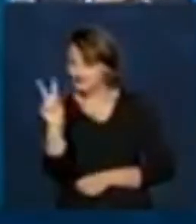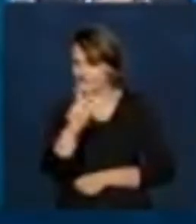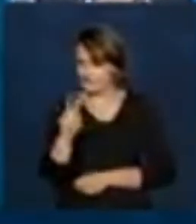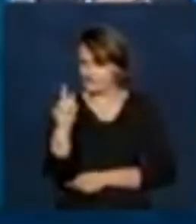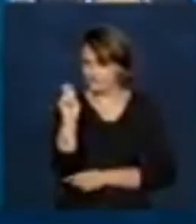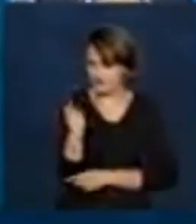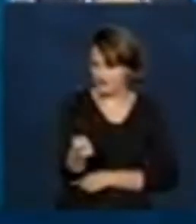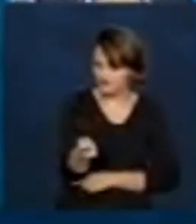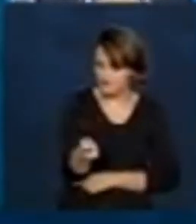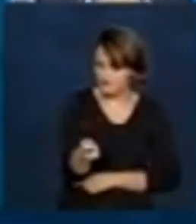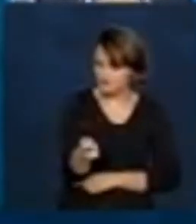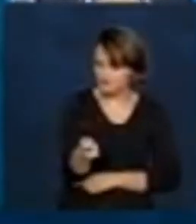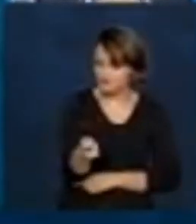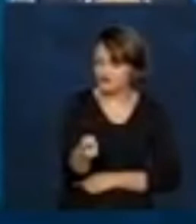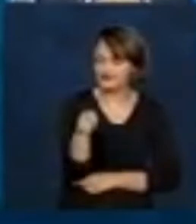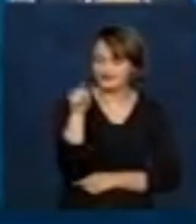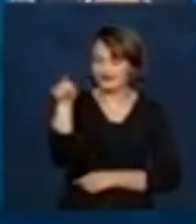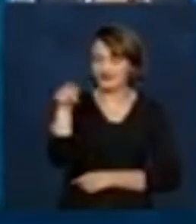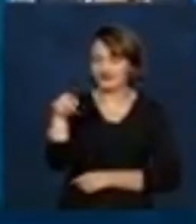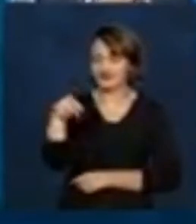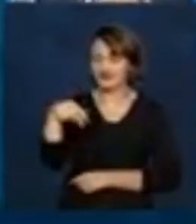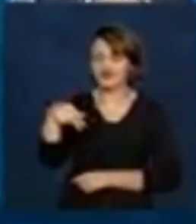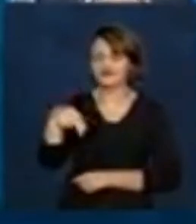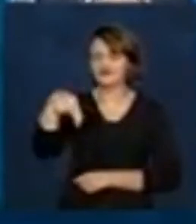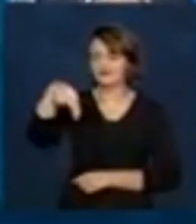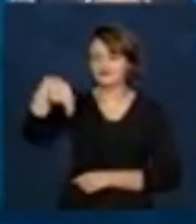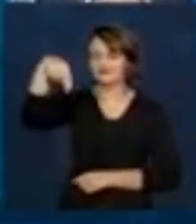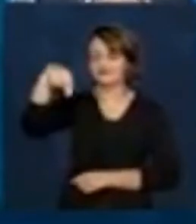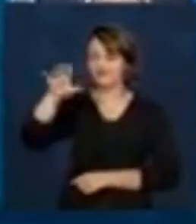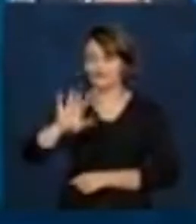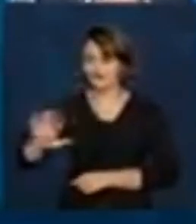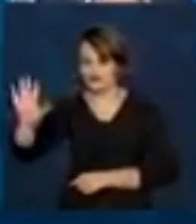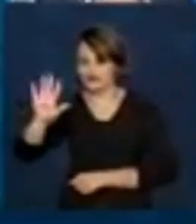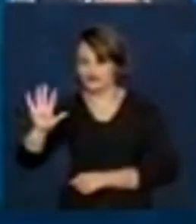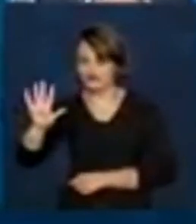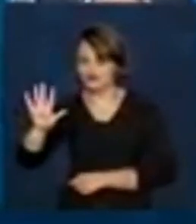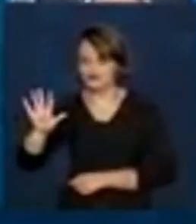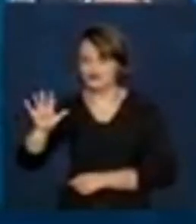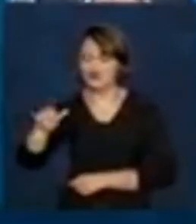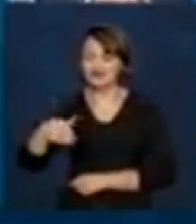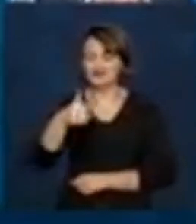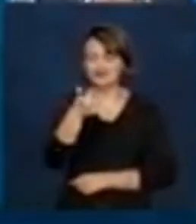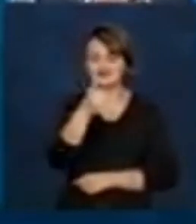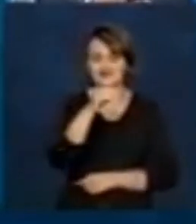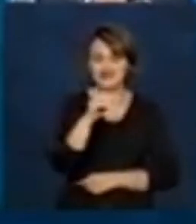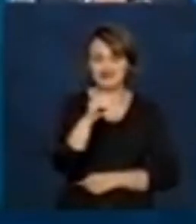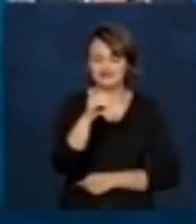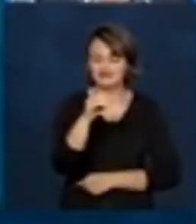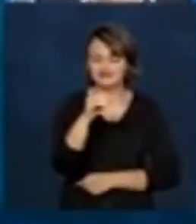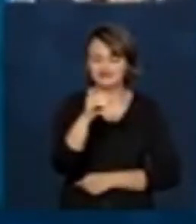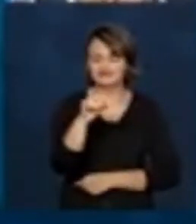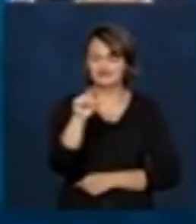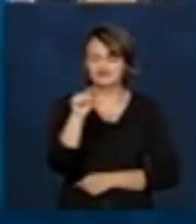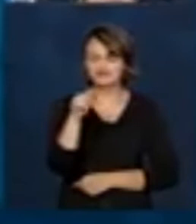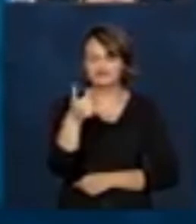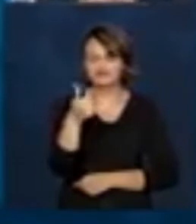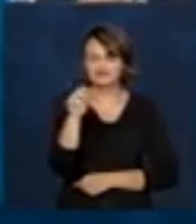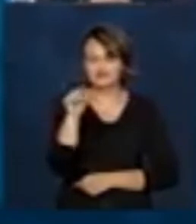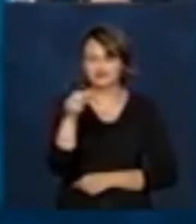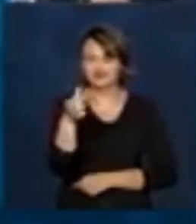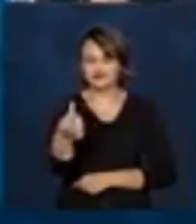está no Nordeste, e 10,6% na região Norte. O que é isso é importante?